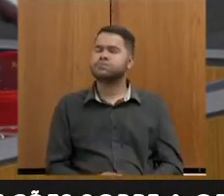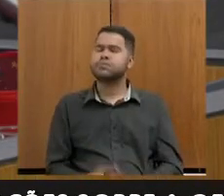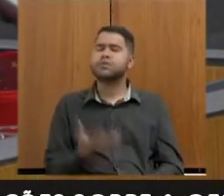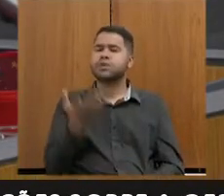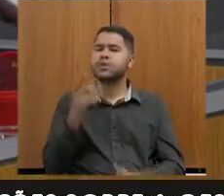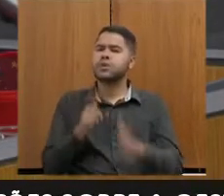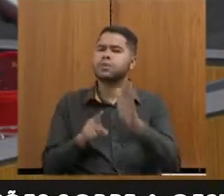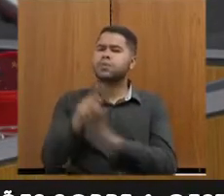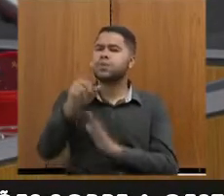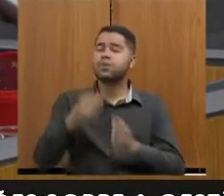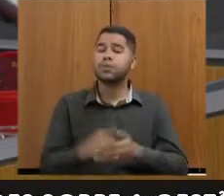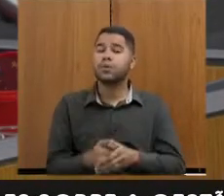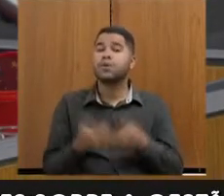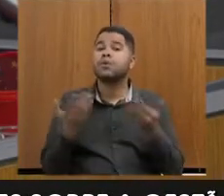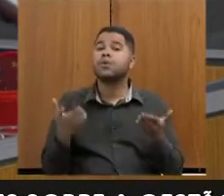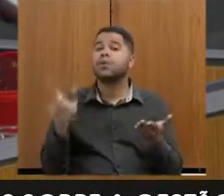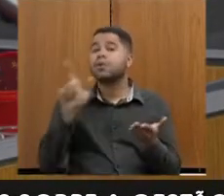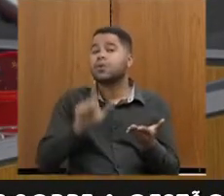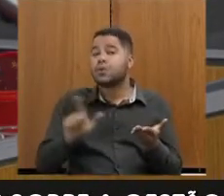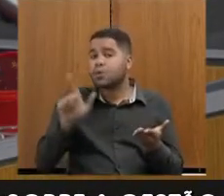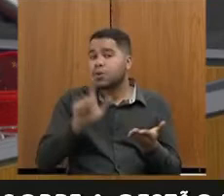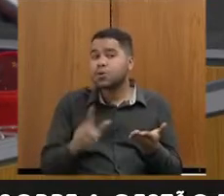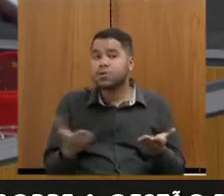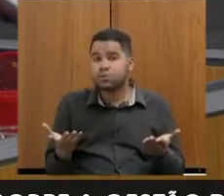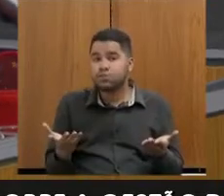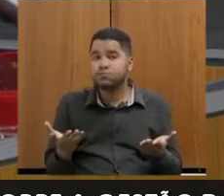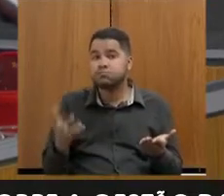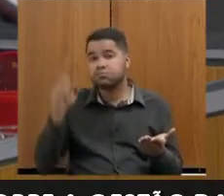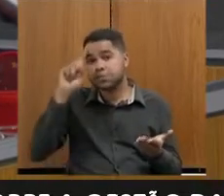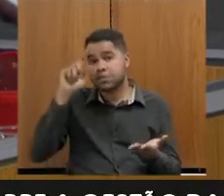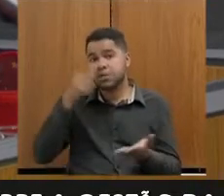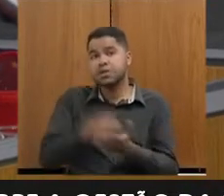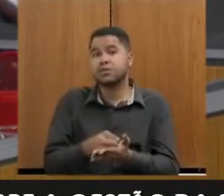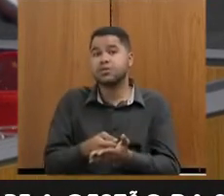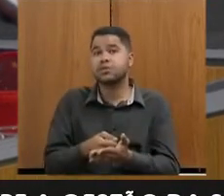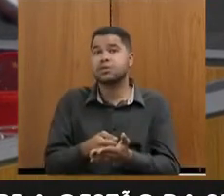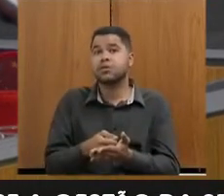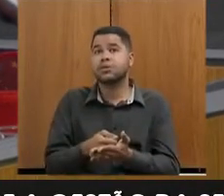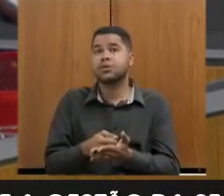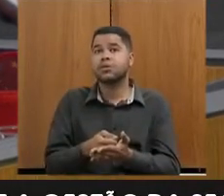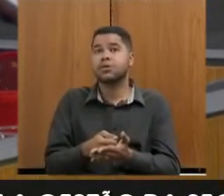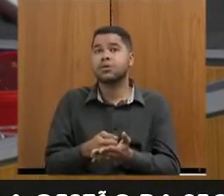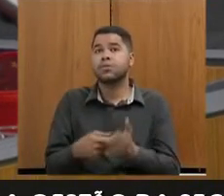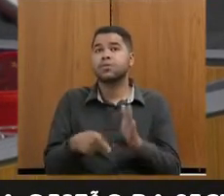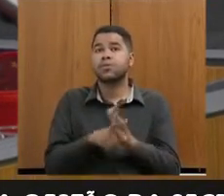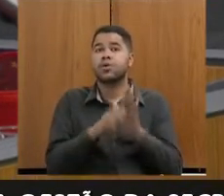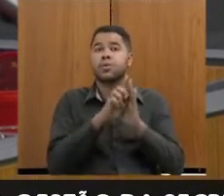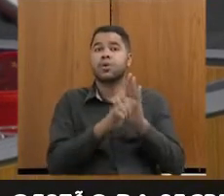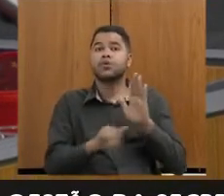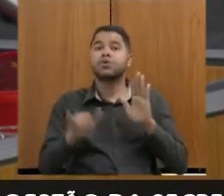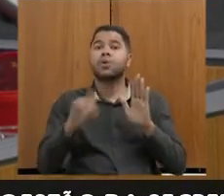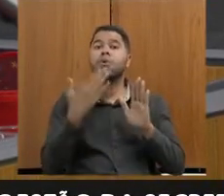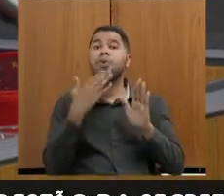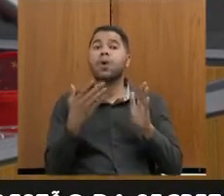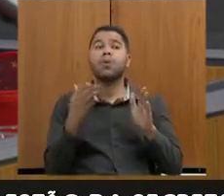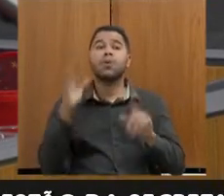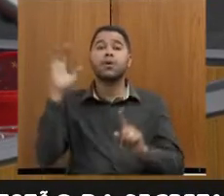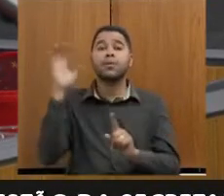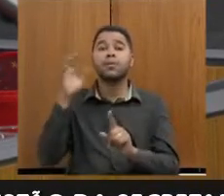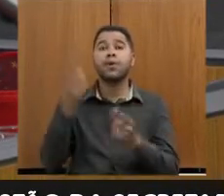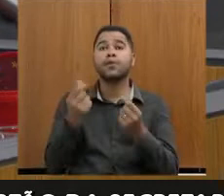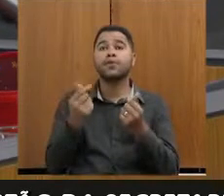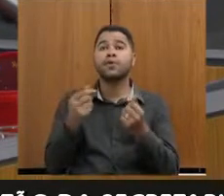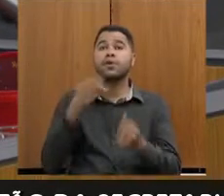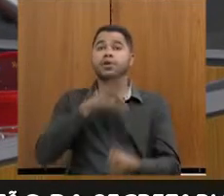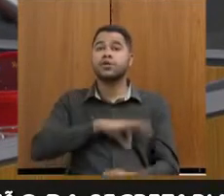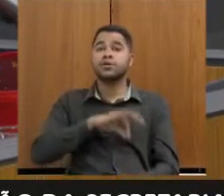queria perguntar, então, qual é a lógica dessa decisão de edital de concurso e qual o impacto financeiro com